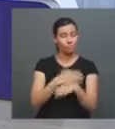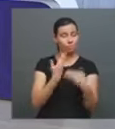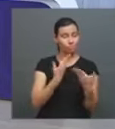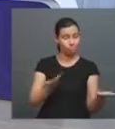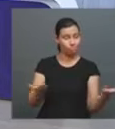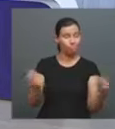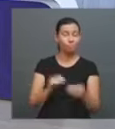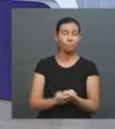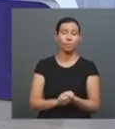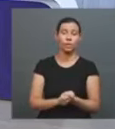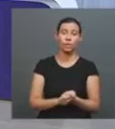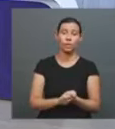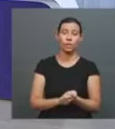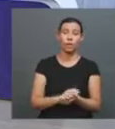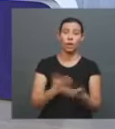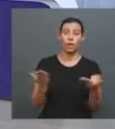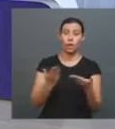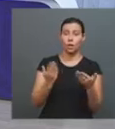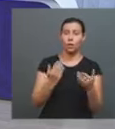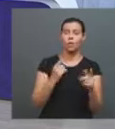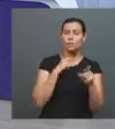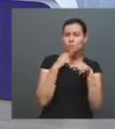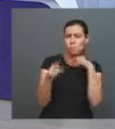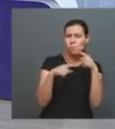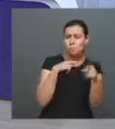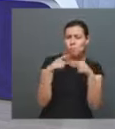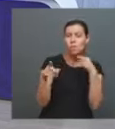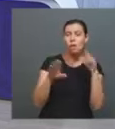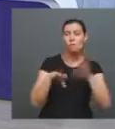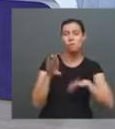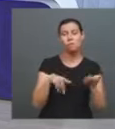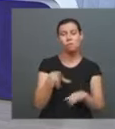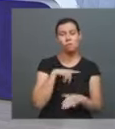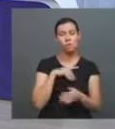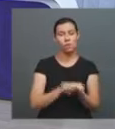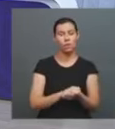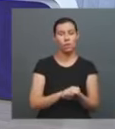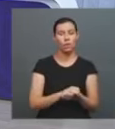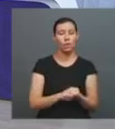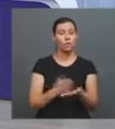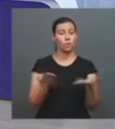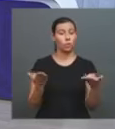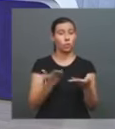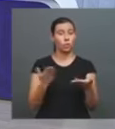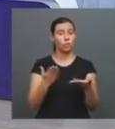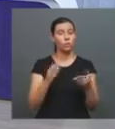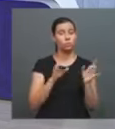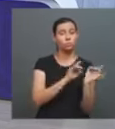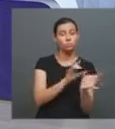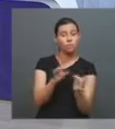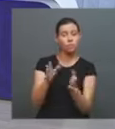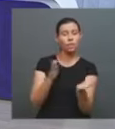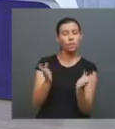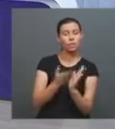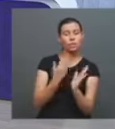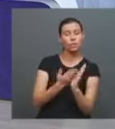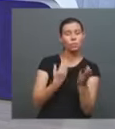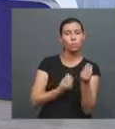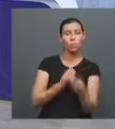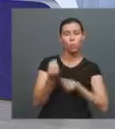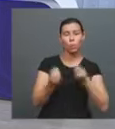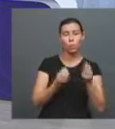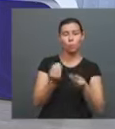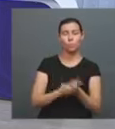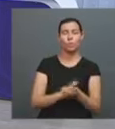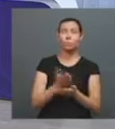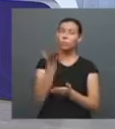principal, professor Rafael. Vou começar com você. O que é o mercado editorial brasileiro, no passado para os dias de hoje? O que